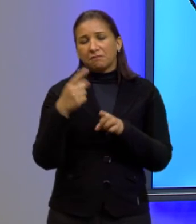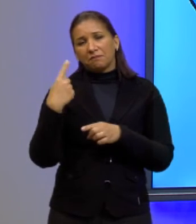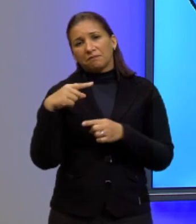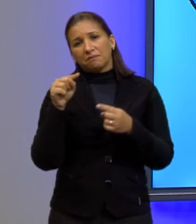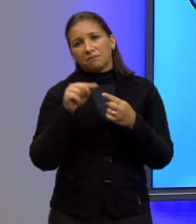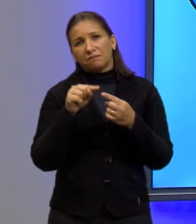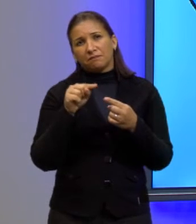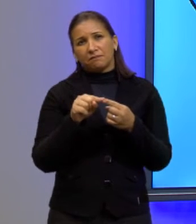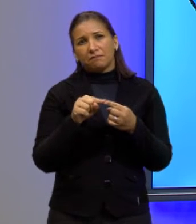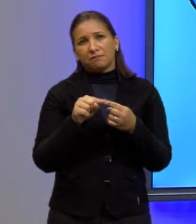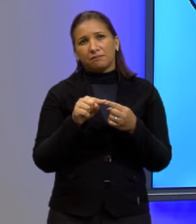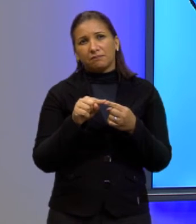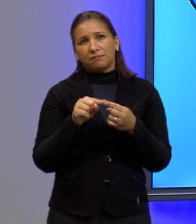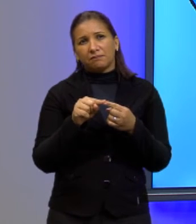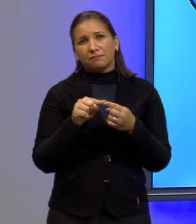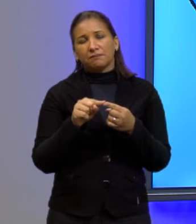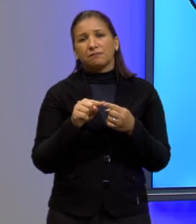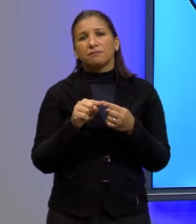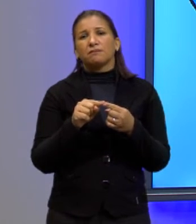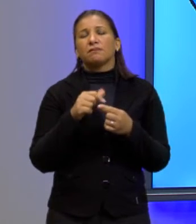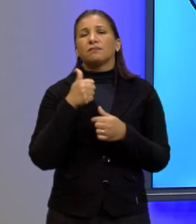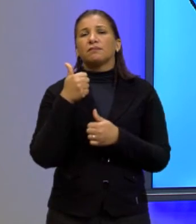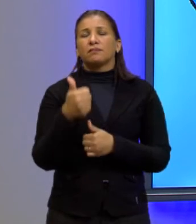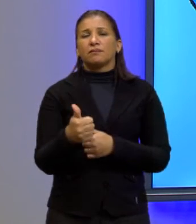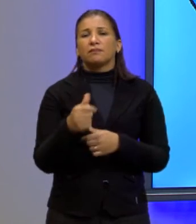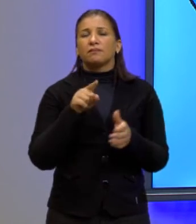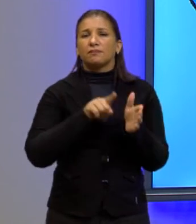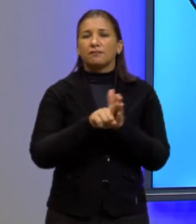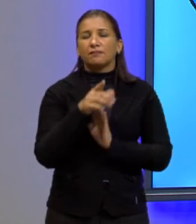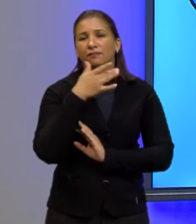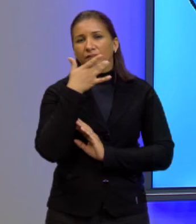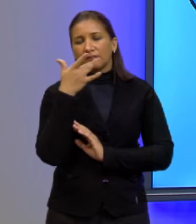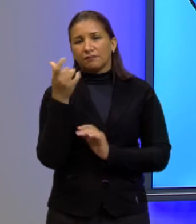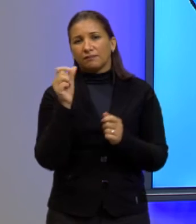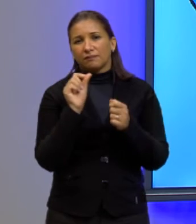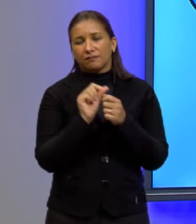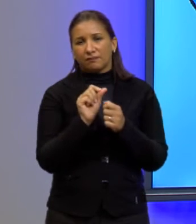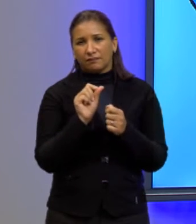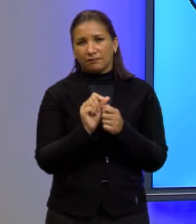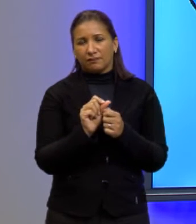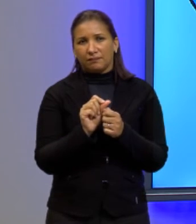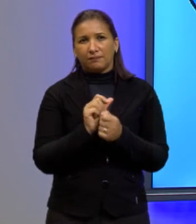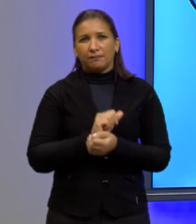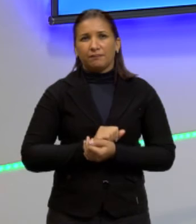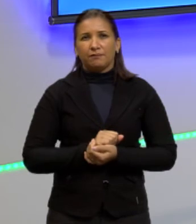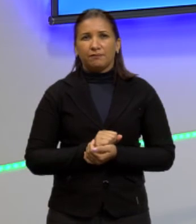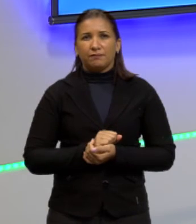coisa então está tudo sob controle uma questãozinha bem facilzinha para a gente resolver